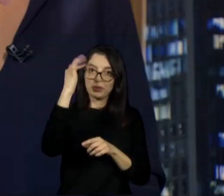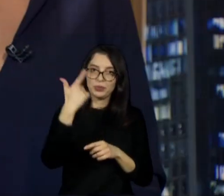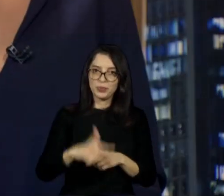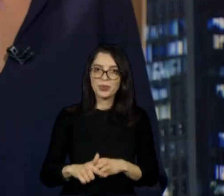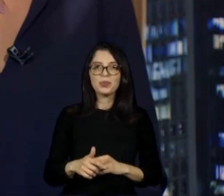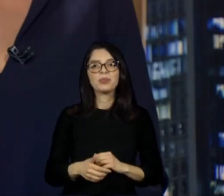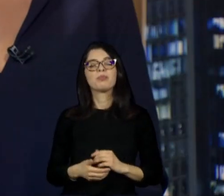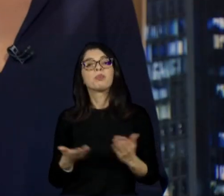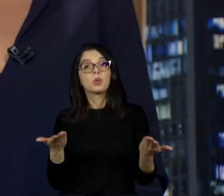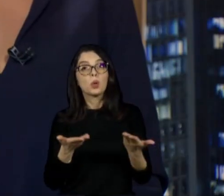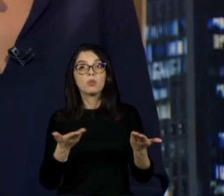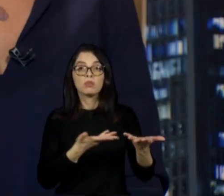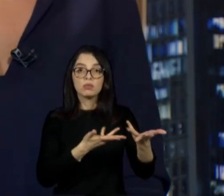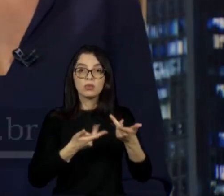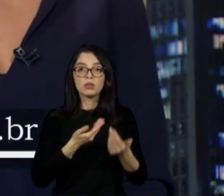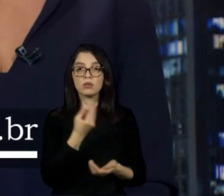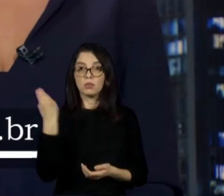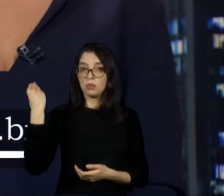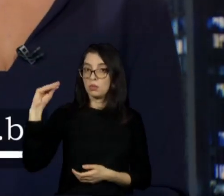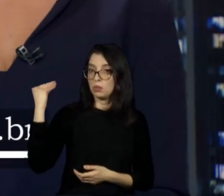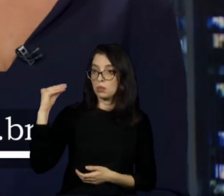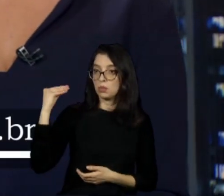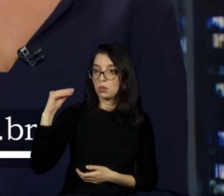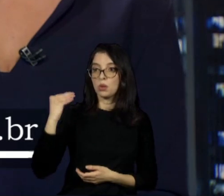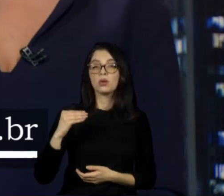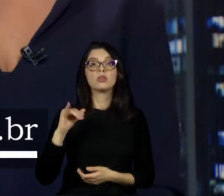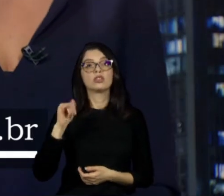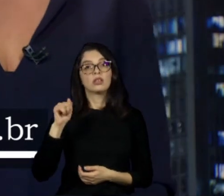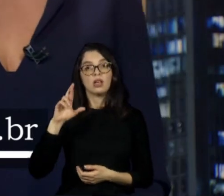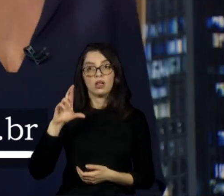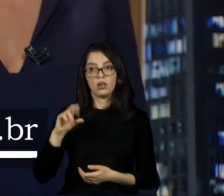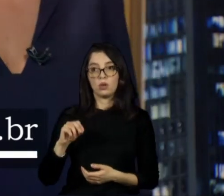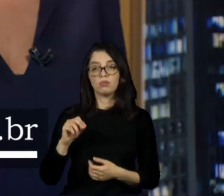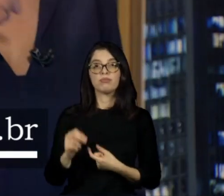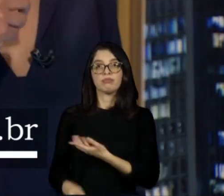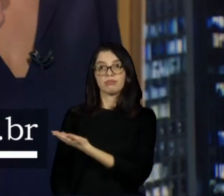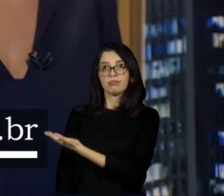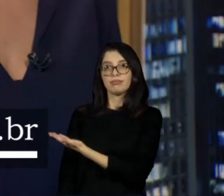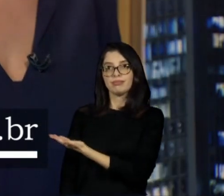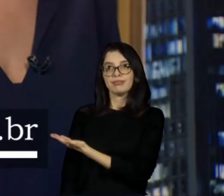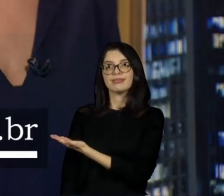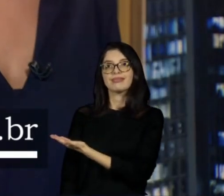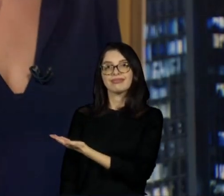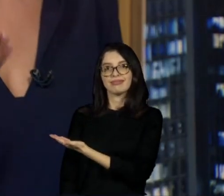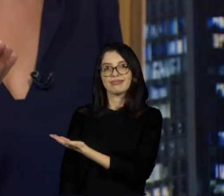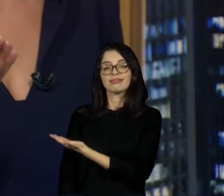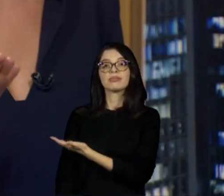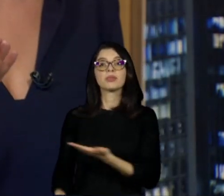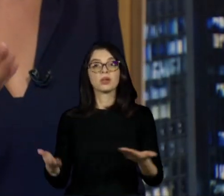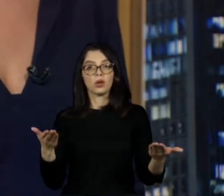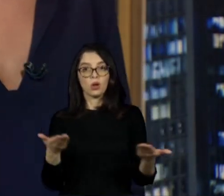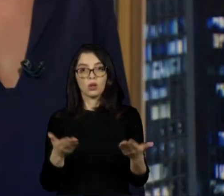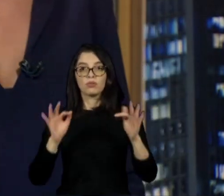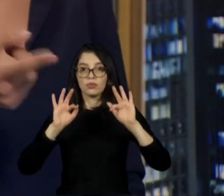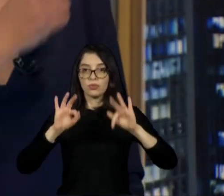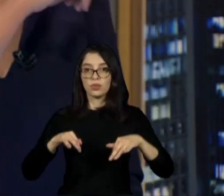vocês para conhecer o blog do Jairo, que é maravilhoso, assim como você. E nós vamos terminar nossa conversa de hoje com o vídeo da Camila, esposa do